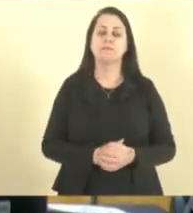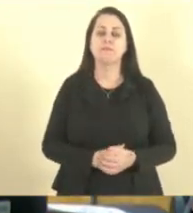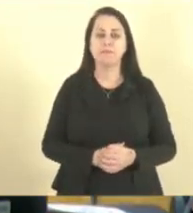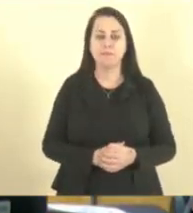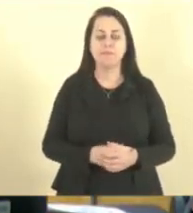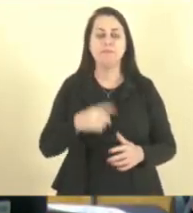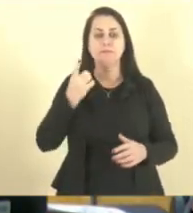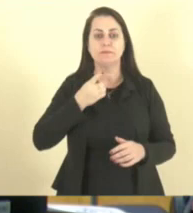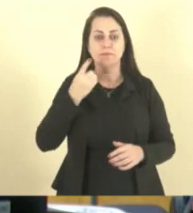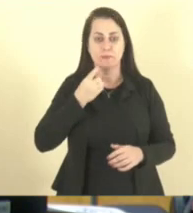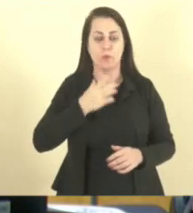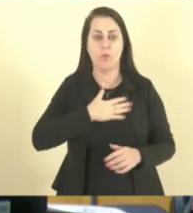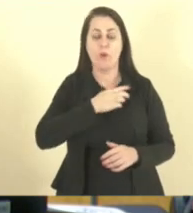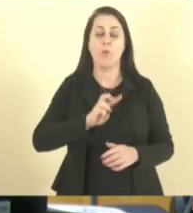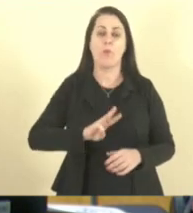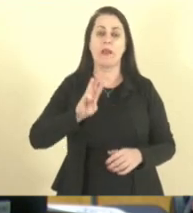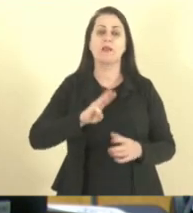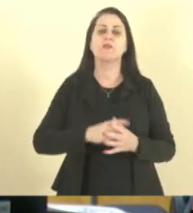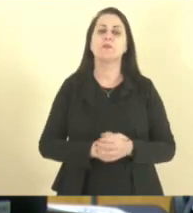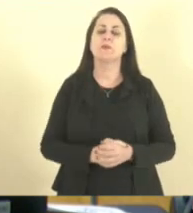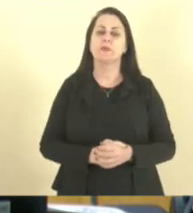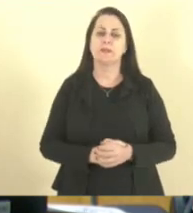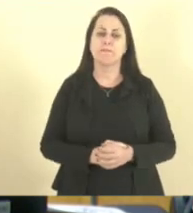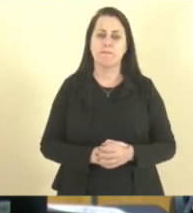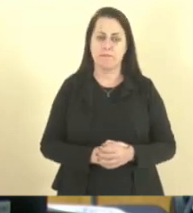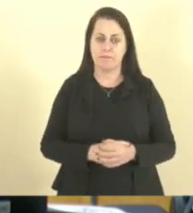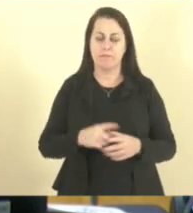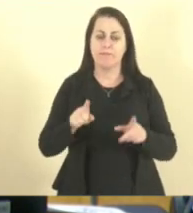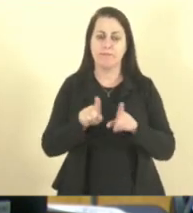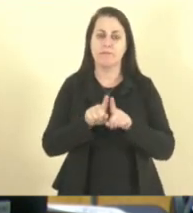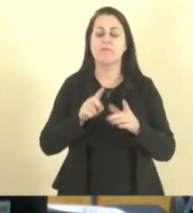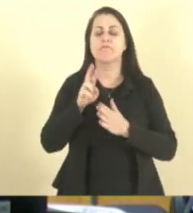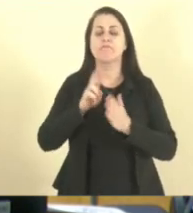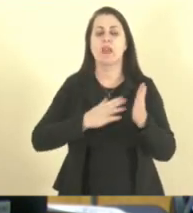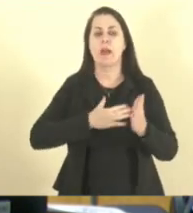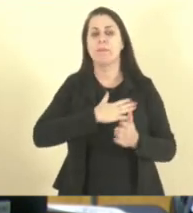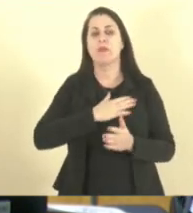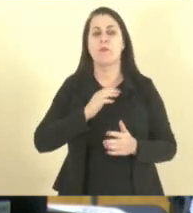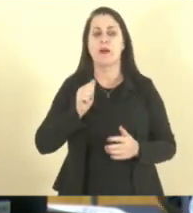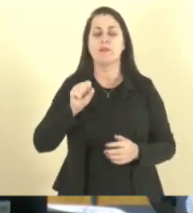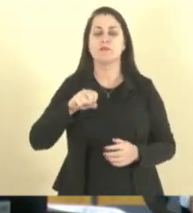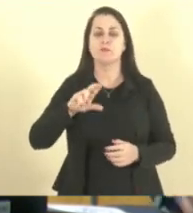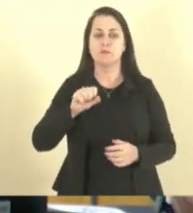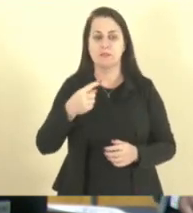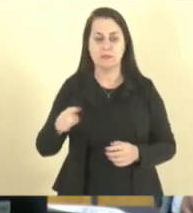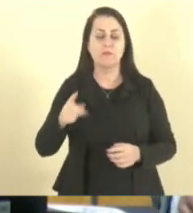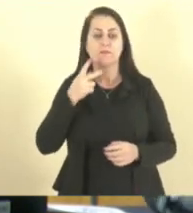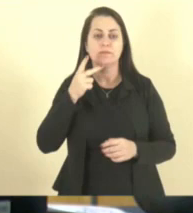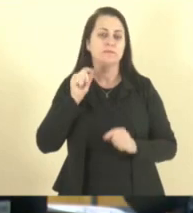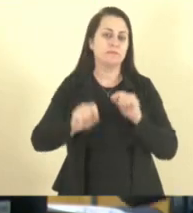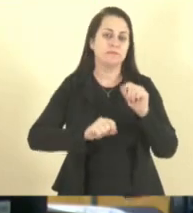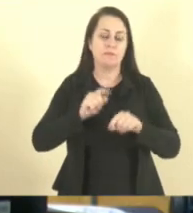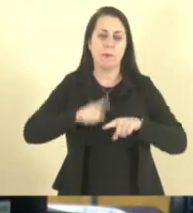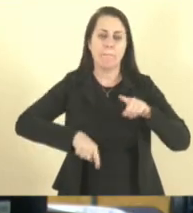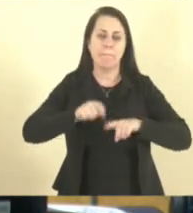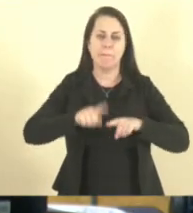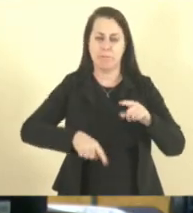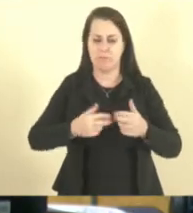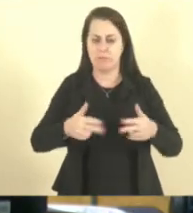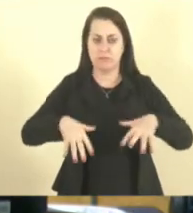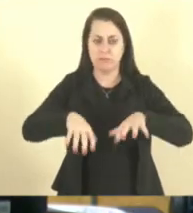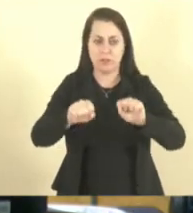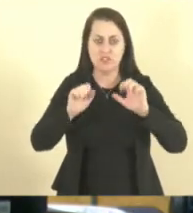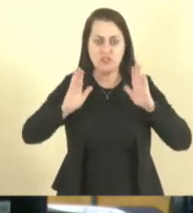autoria do deputado Coronel Welton. Relatoria do deputado Capitão Assunção, que é projeto de lei do Coronel, que dispõe sobre a adoção de produtos apreendidos nos